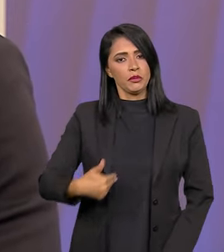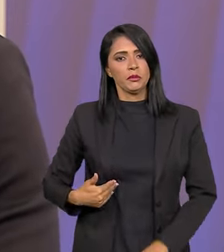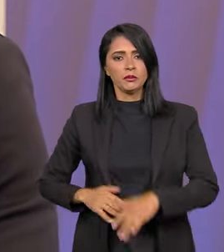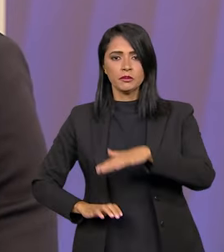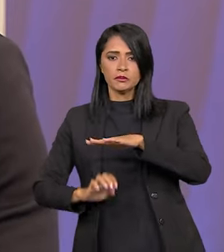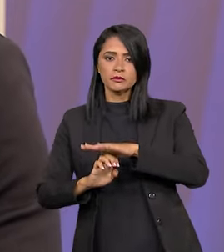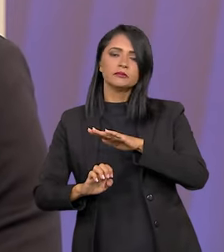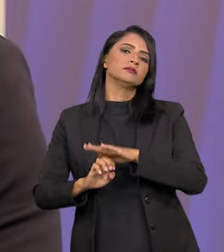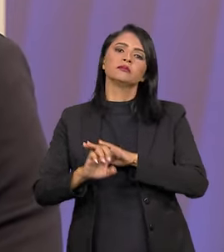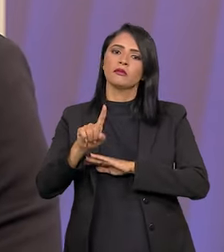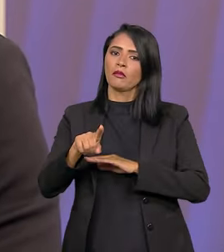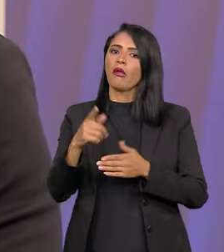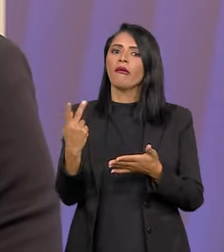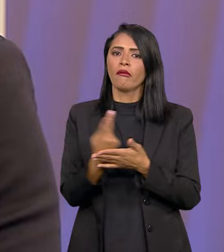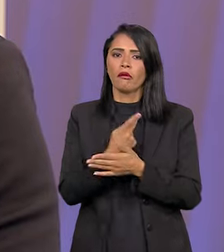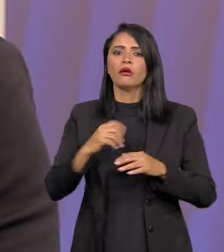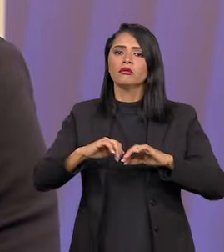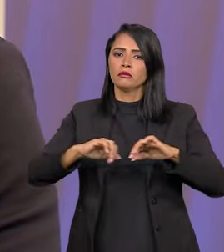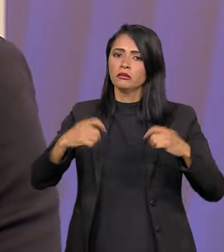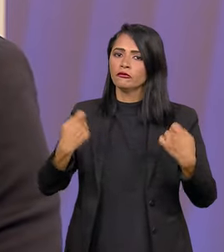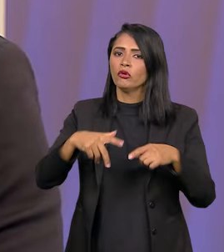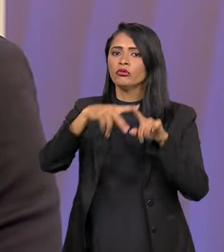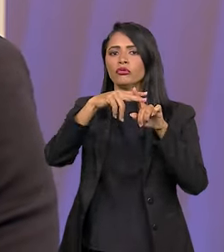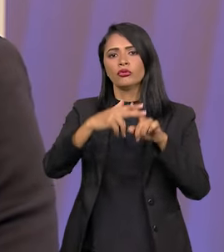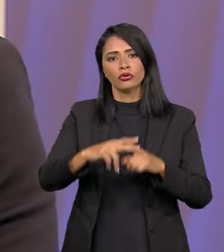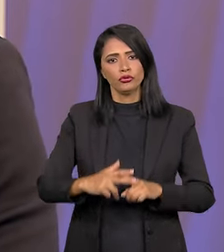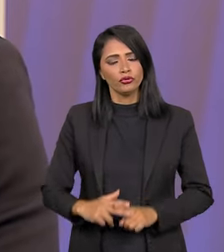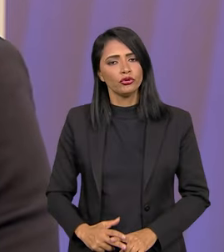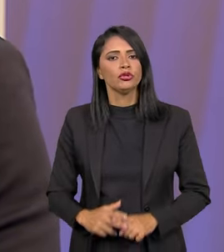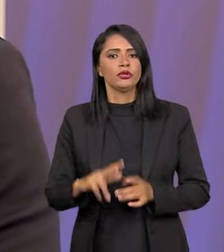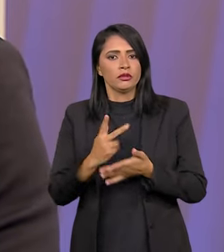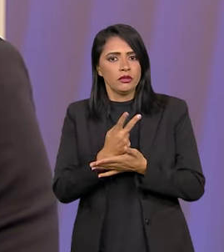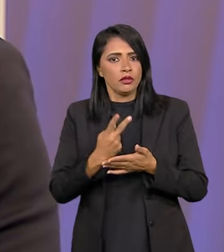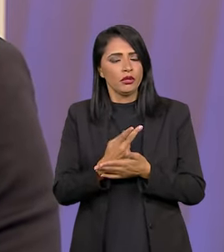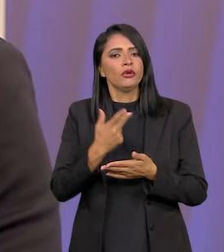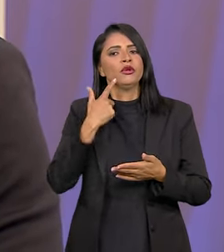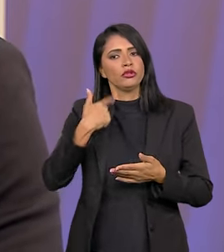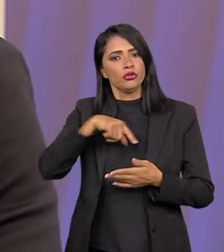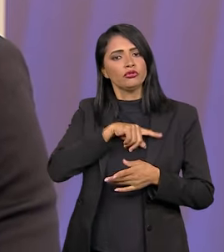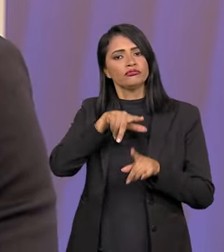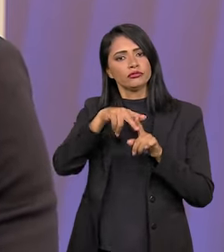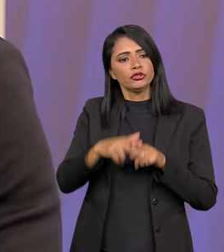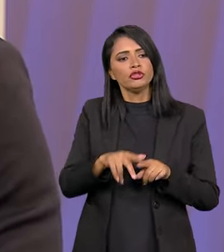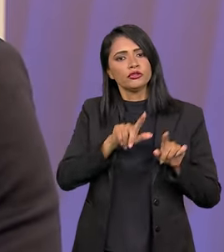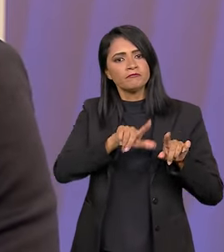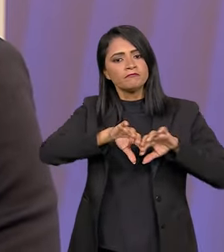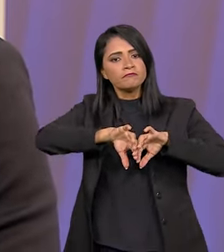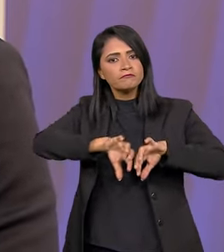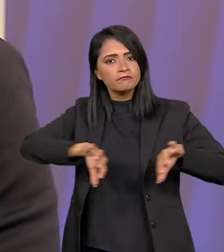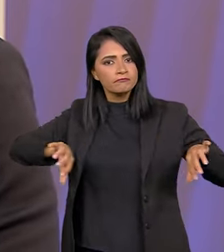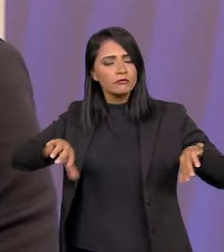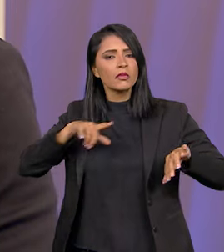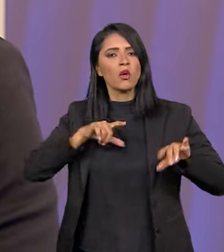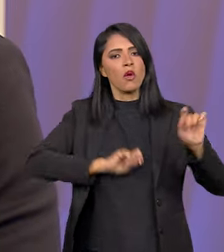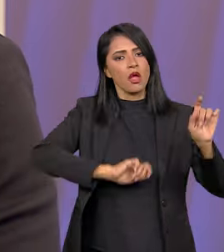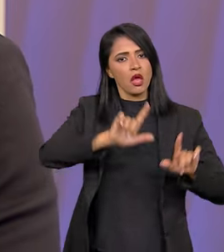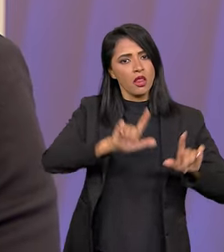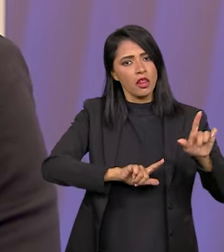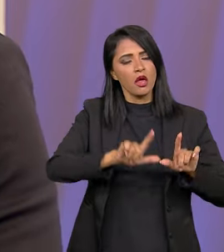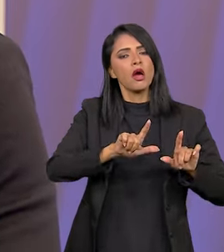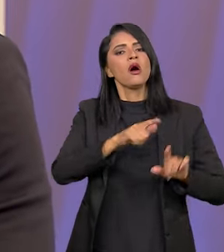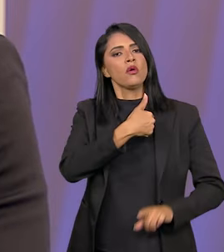pública e da TV estatal, que é um erro, né? E aí foi corrigido esse erro. Então, a gente fez a divisão dos canais.